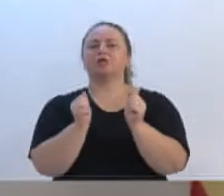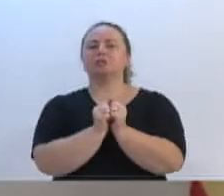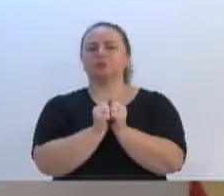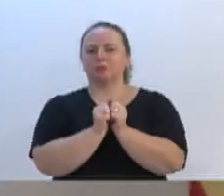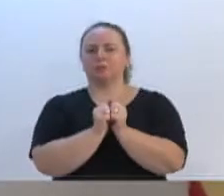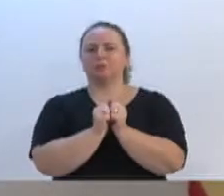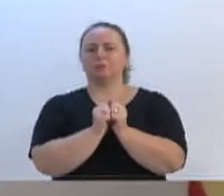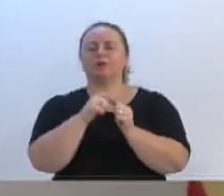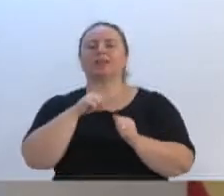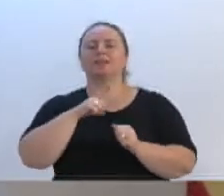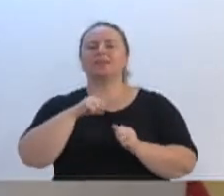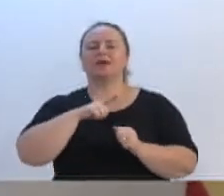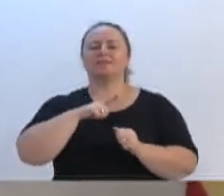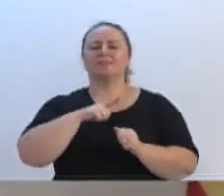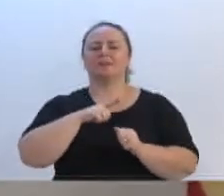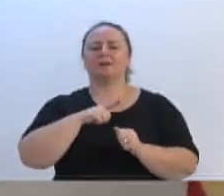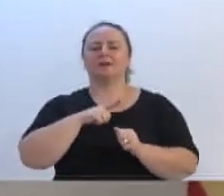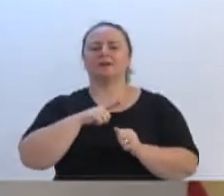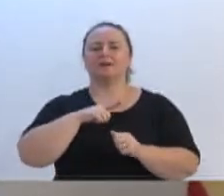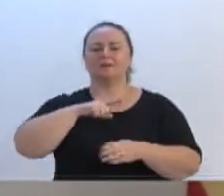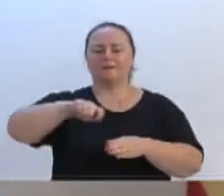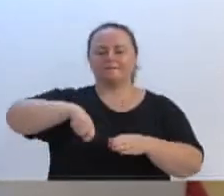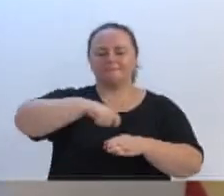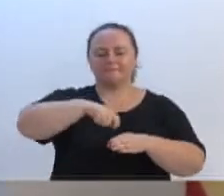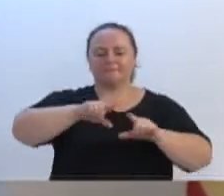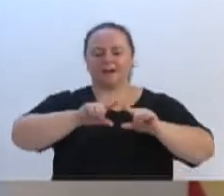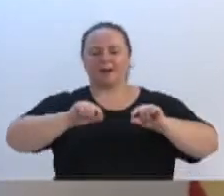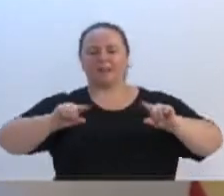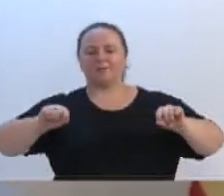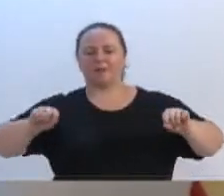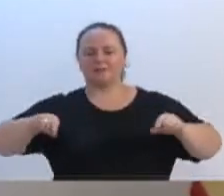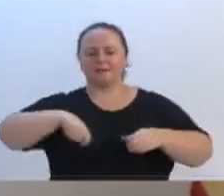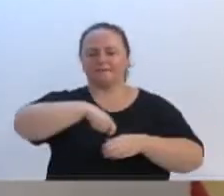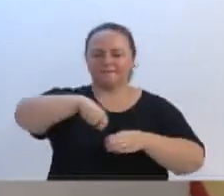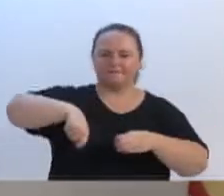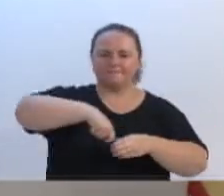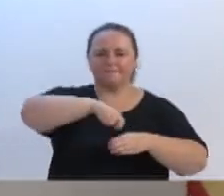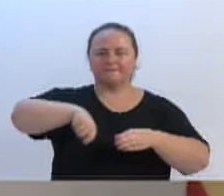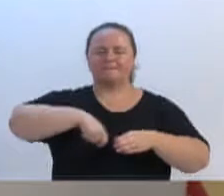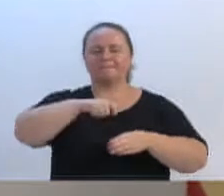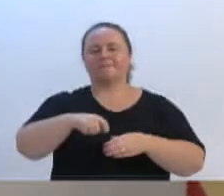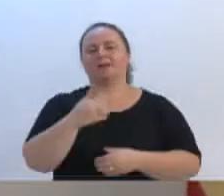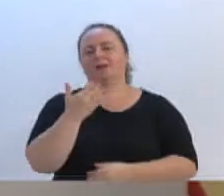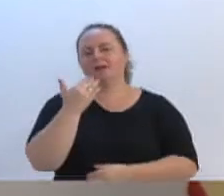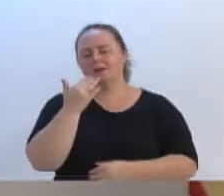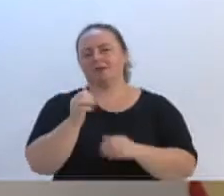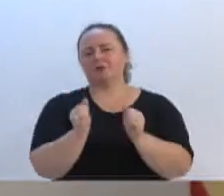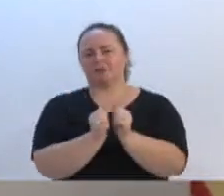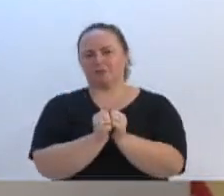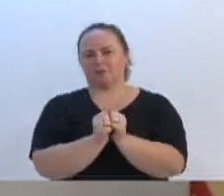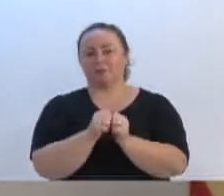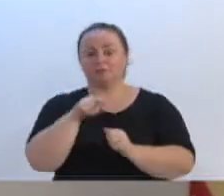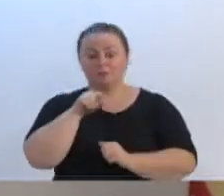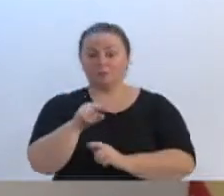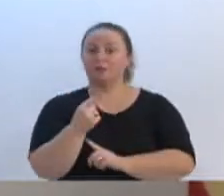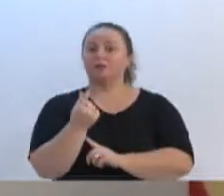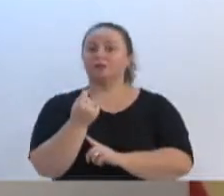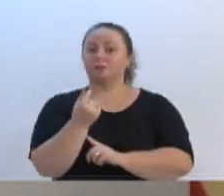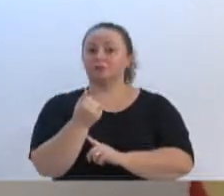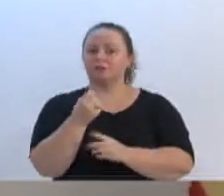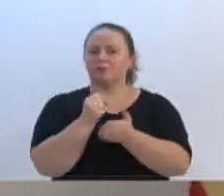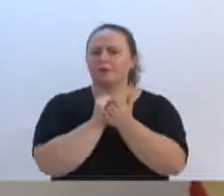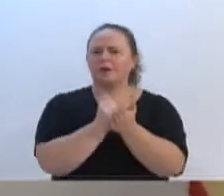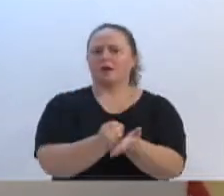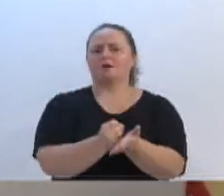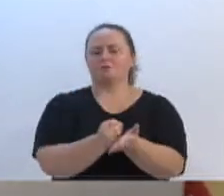com Linguista, do Salão Água Verde, onde também é uma ação social. Esses recursos também vão investir em alguém que tanto precisa de